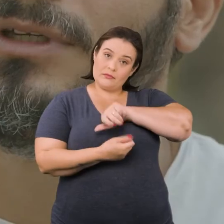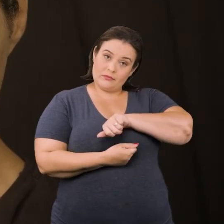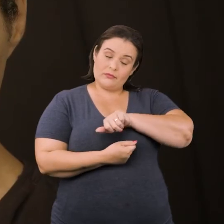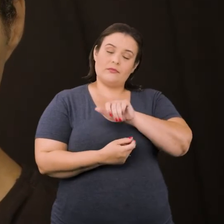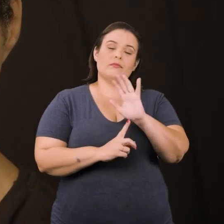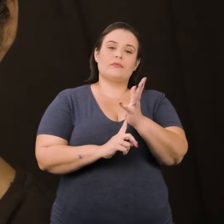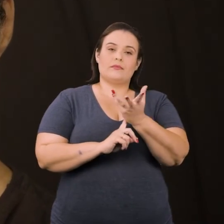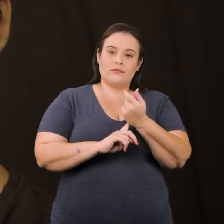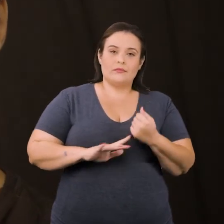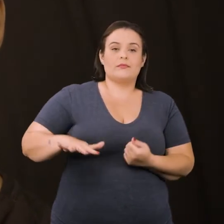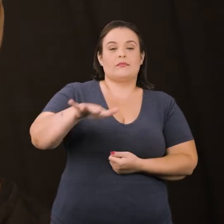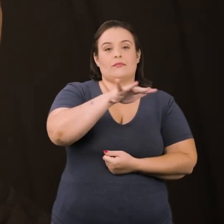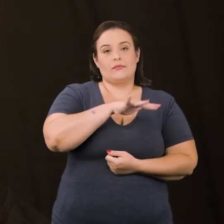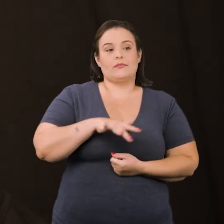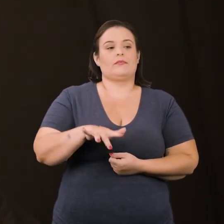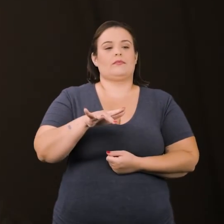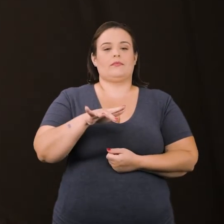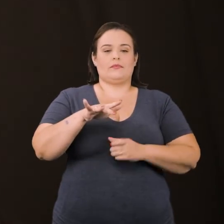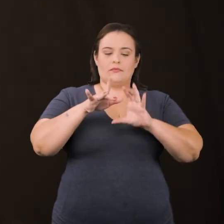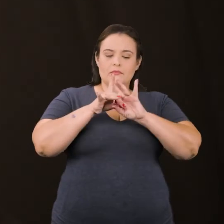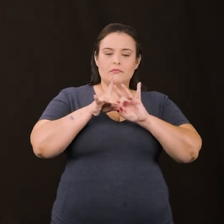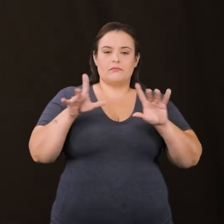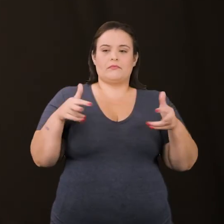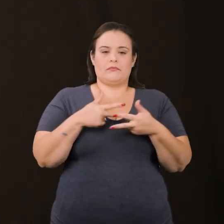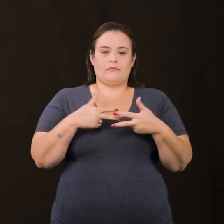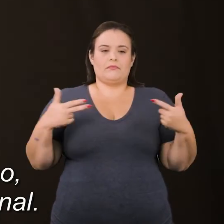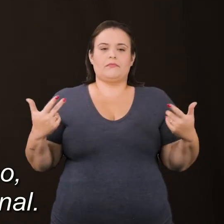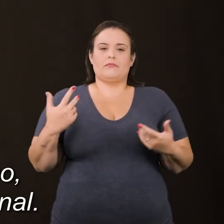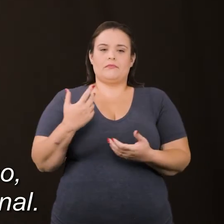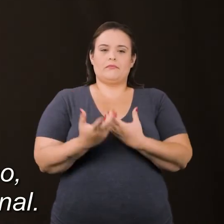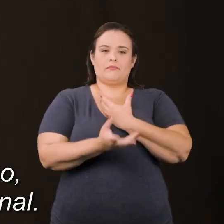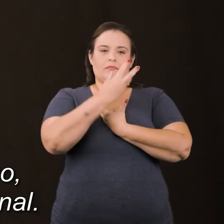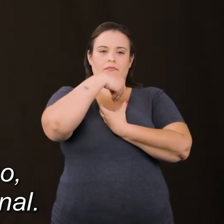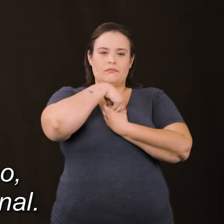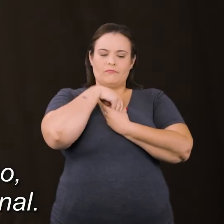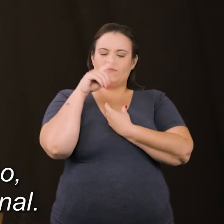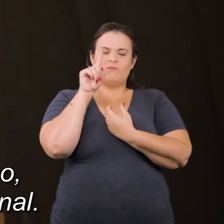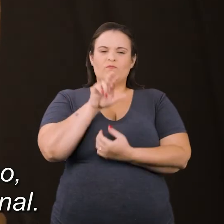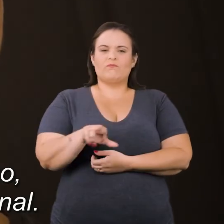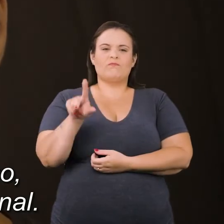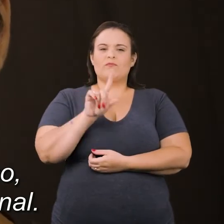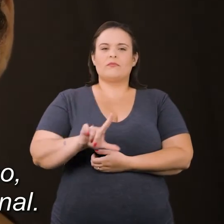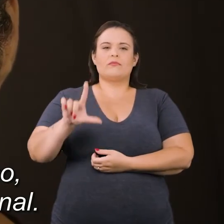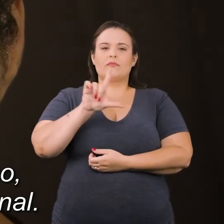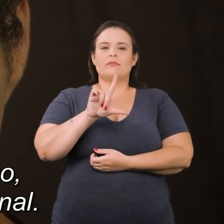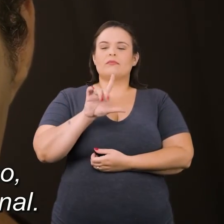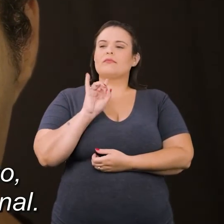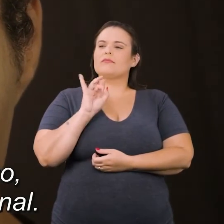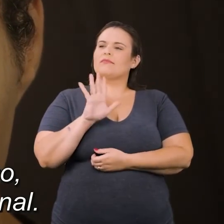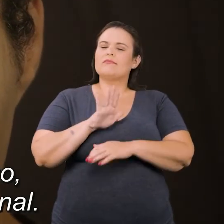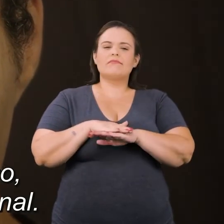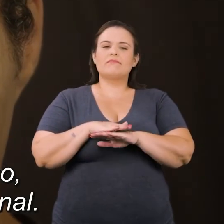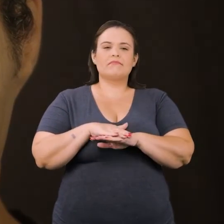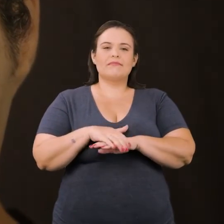mundo. A arte, de uma forma geral, ela libera algo em nós, que vai para além de um lógico, que vai para além de um